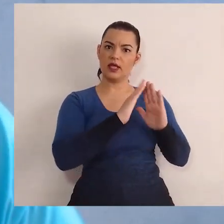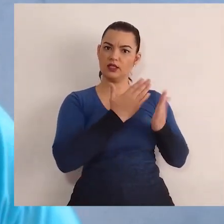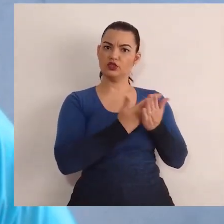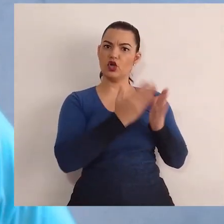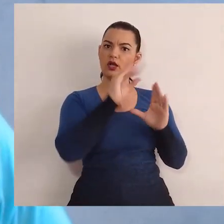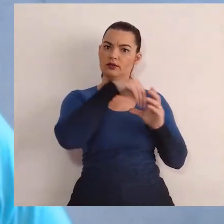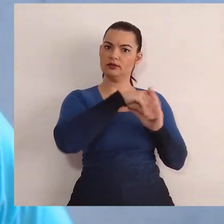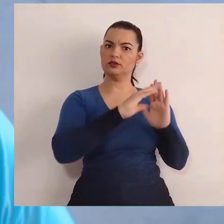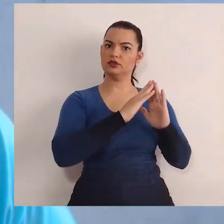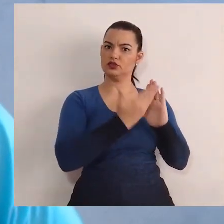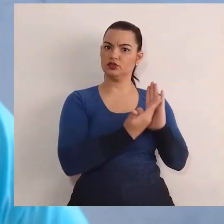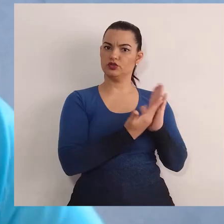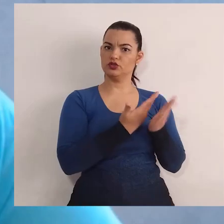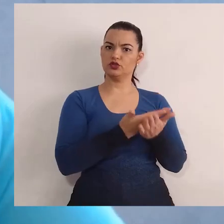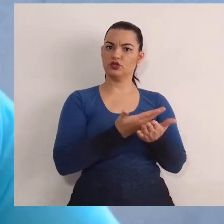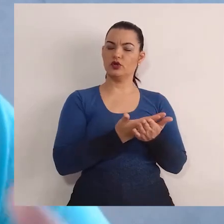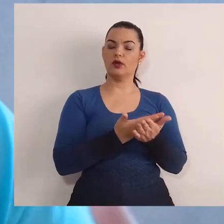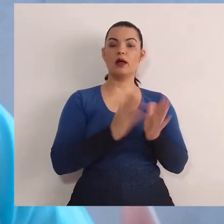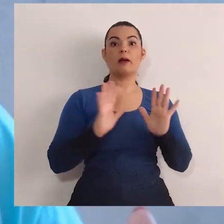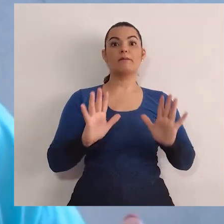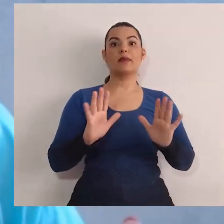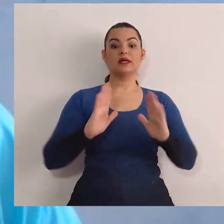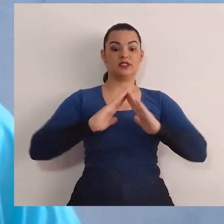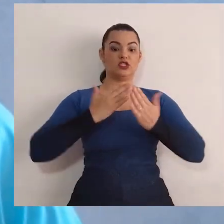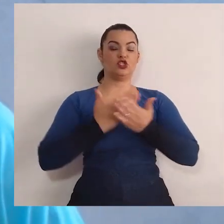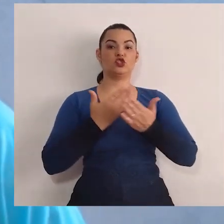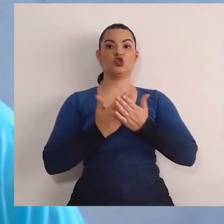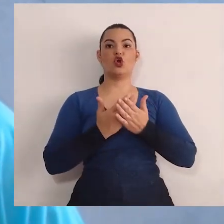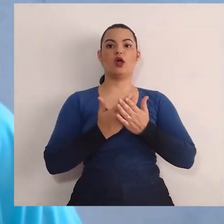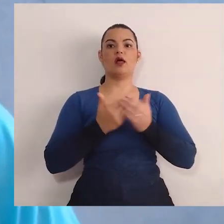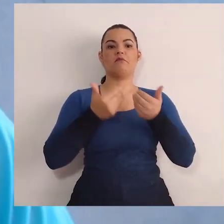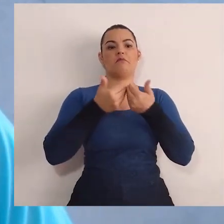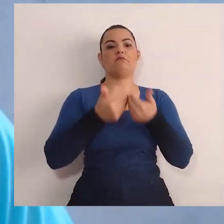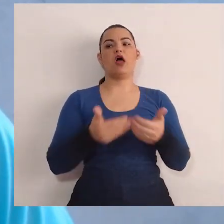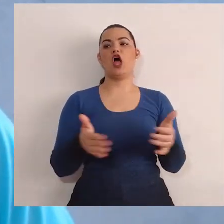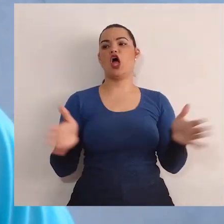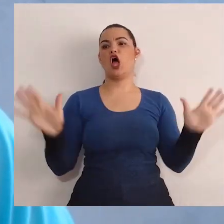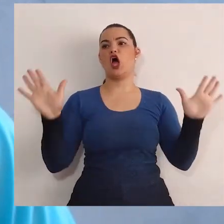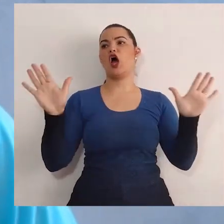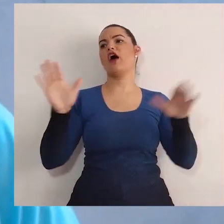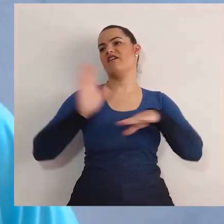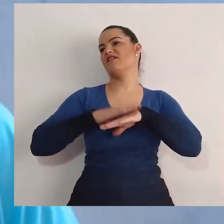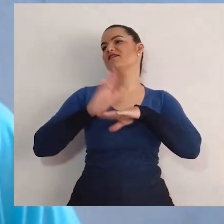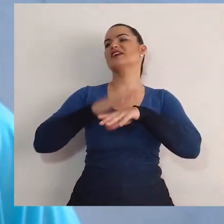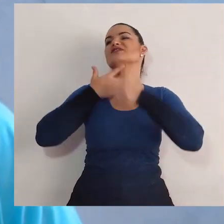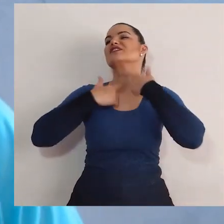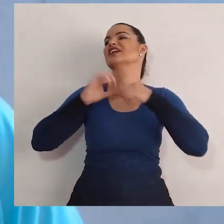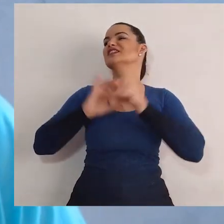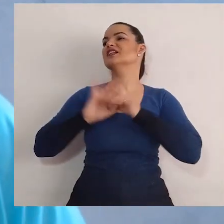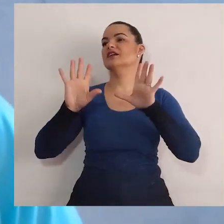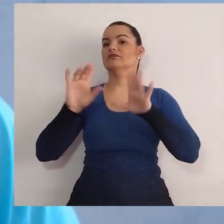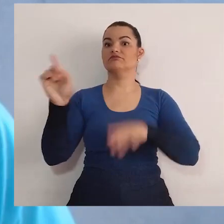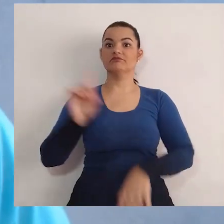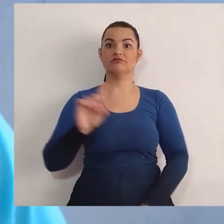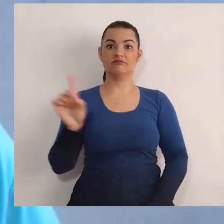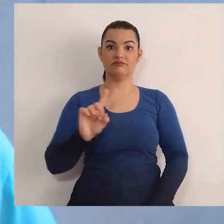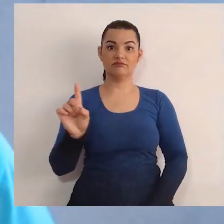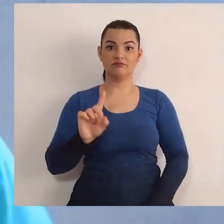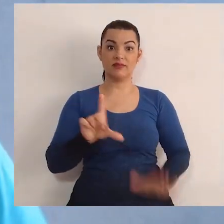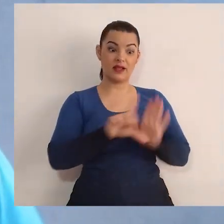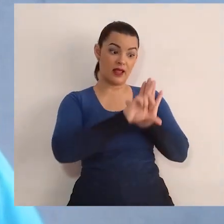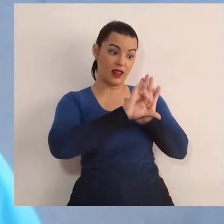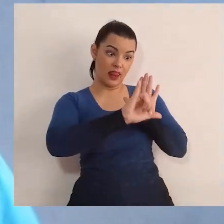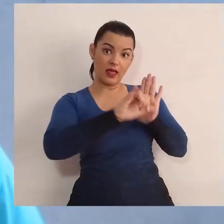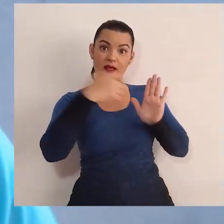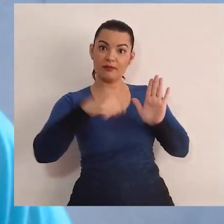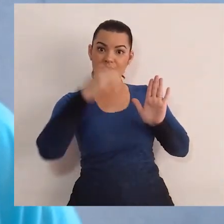escola não pode abrir tanto assim essa flexibilidade. Por quê? Porque ela funciona de